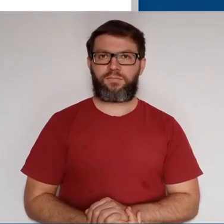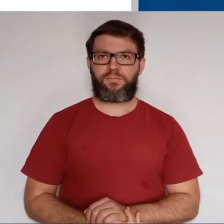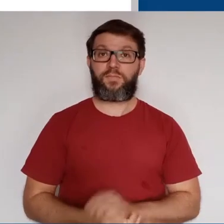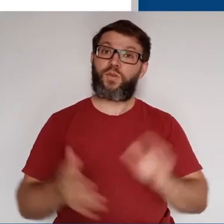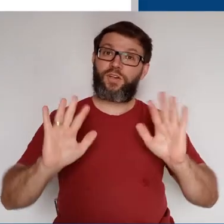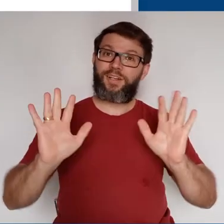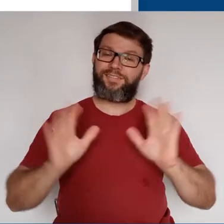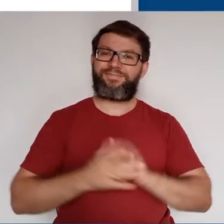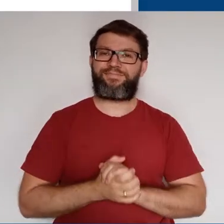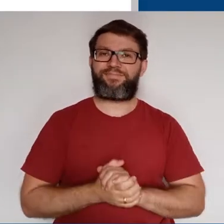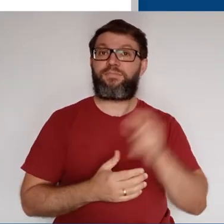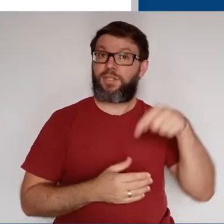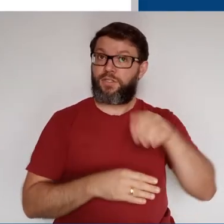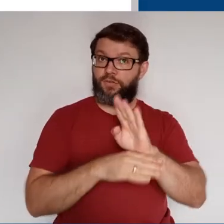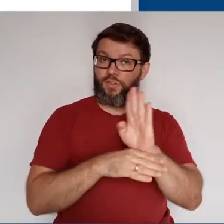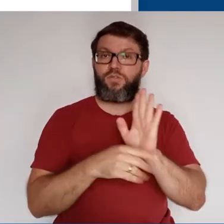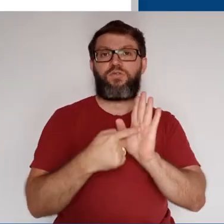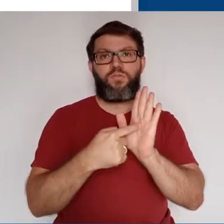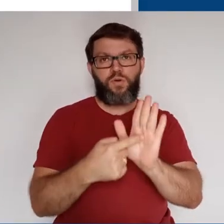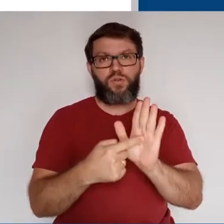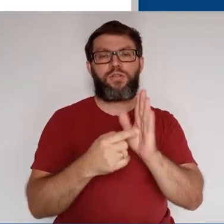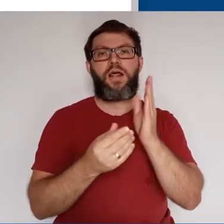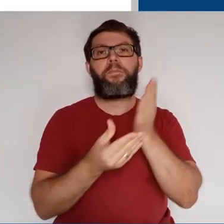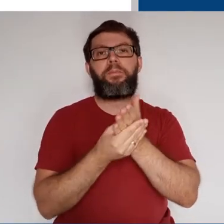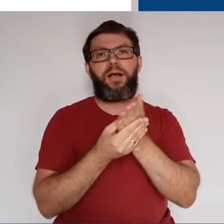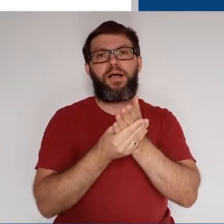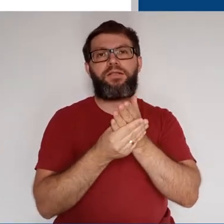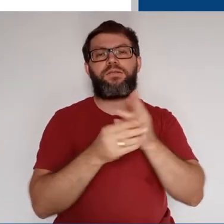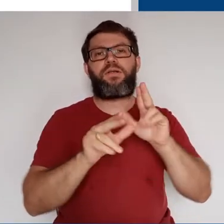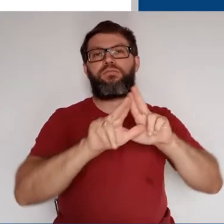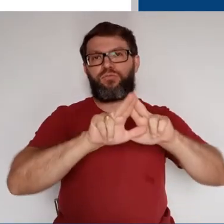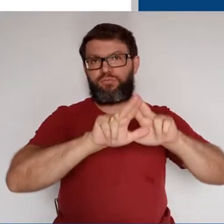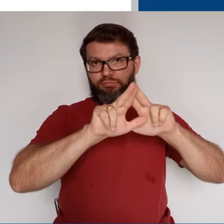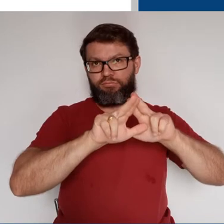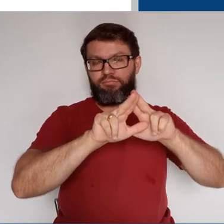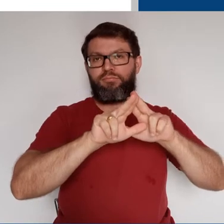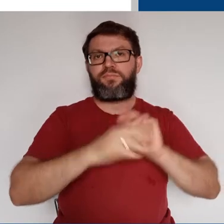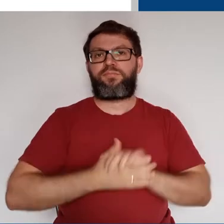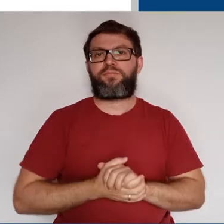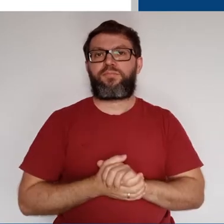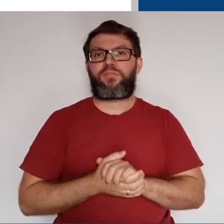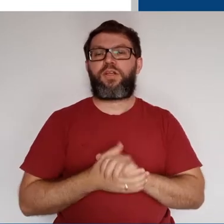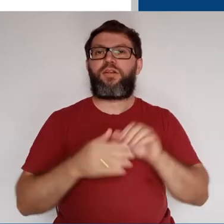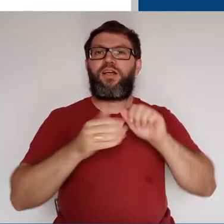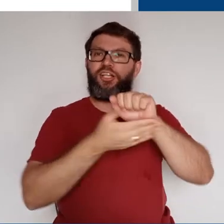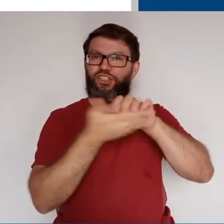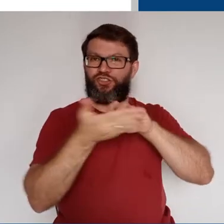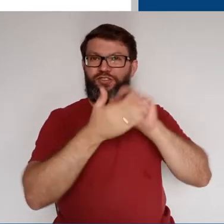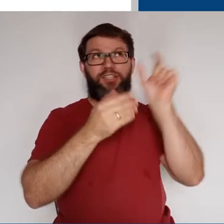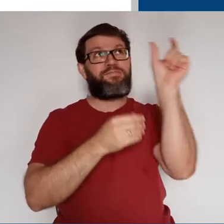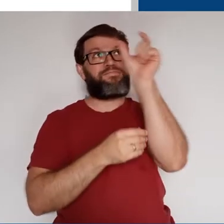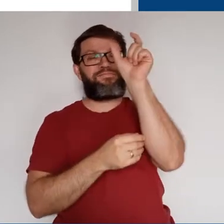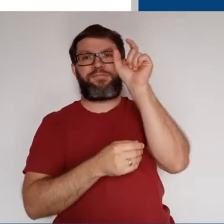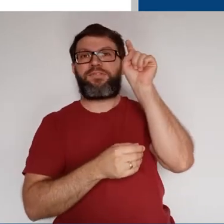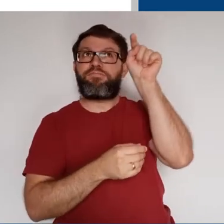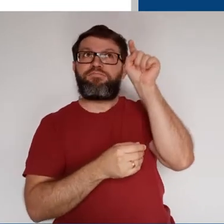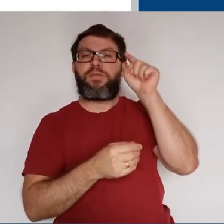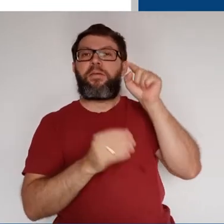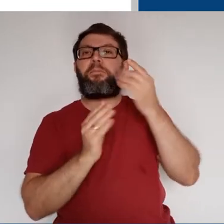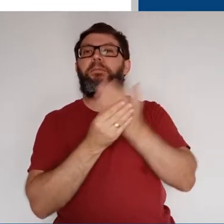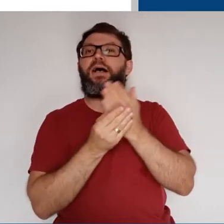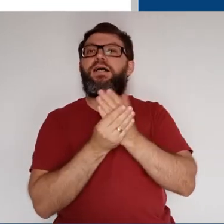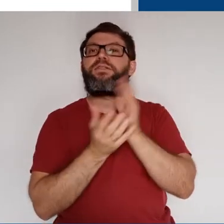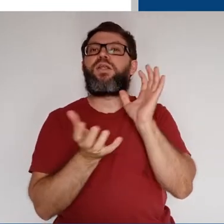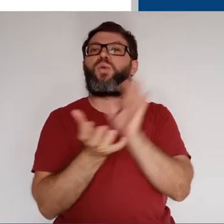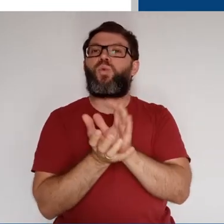Olá, neste vídeo mostrarei a pasta da Turma no Drive. No menu Atividades, ao clicar na pasta da Turma no